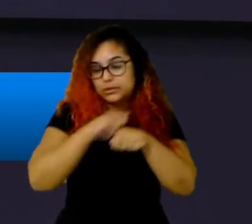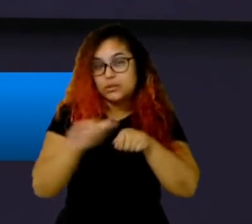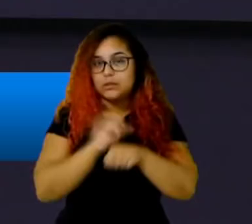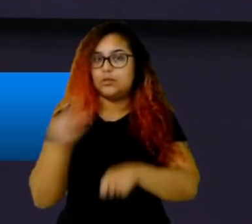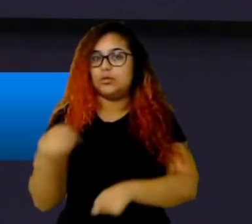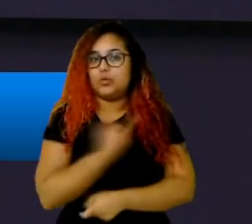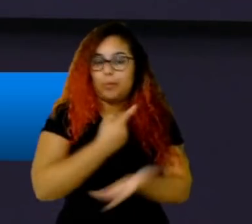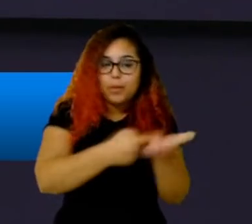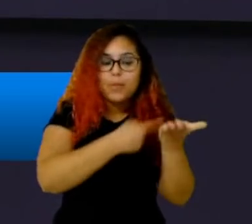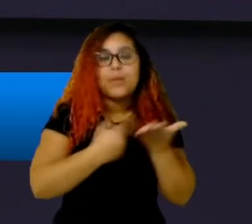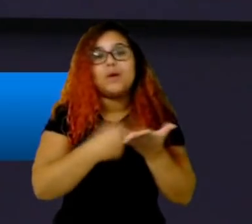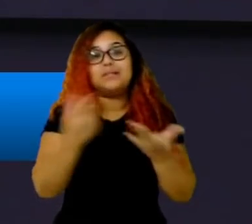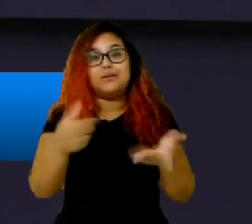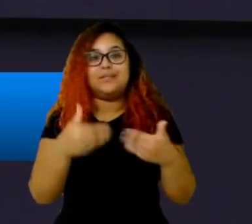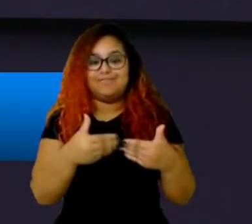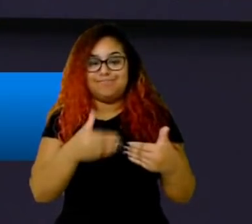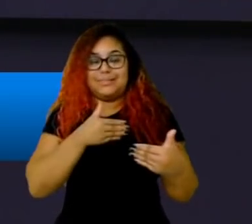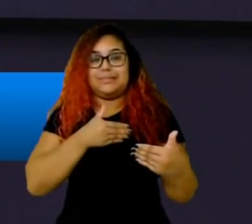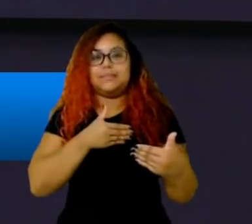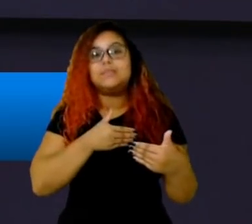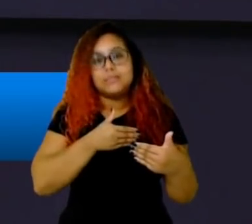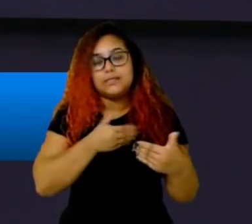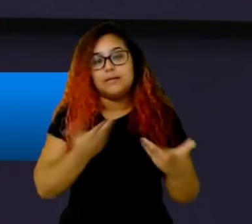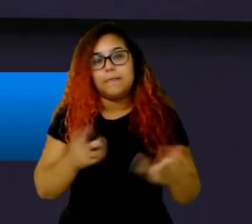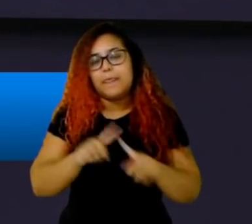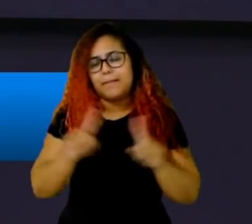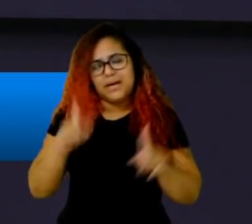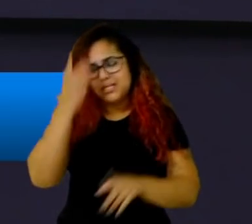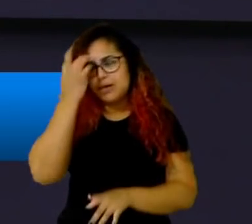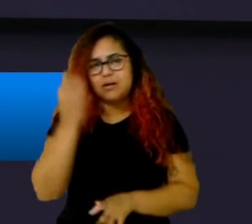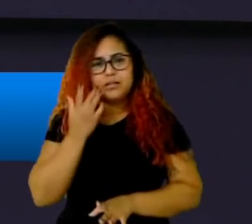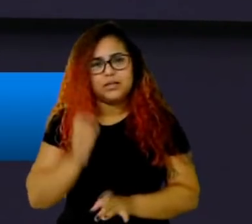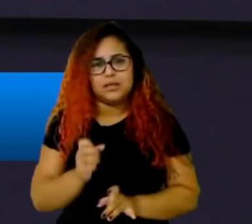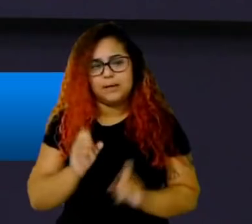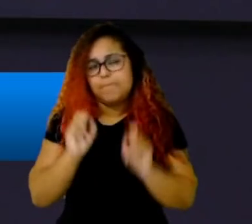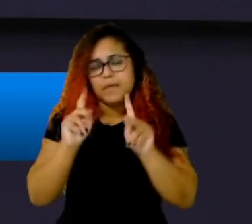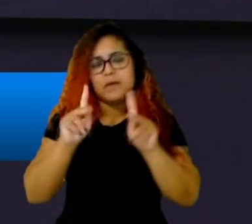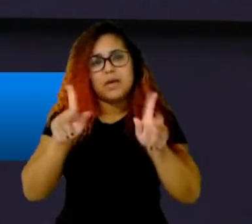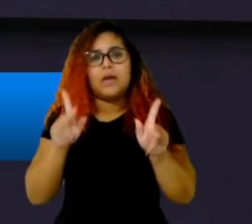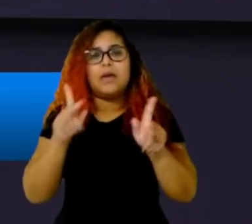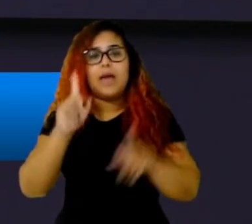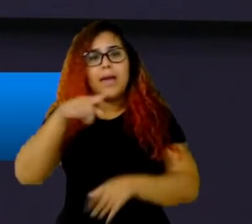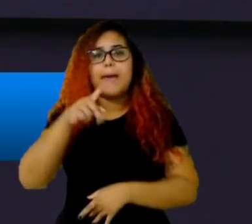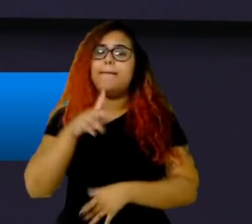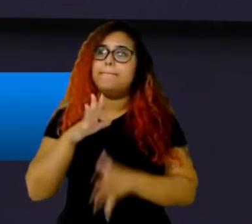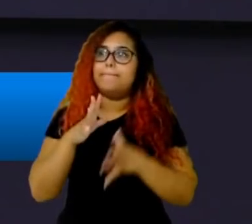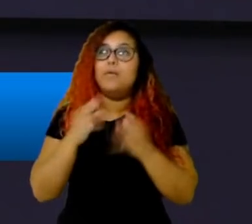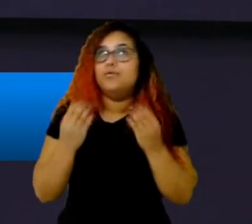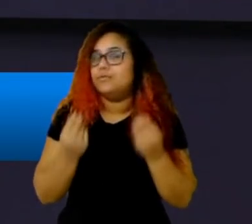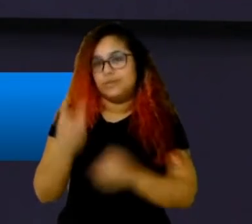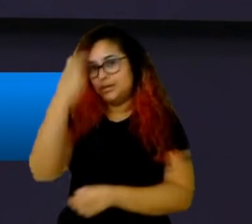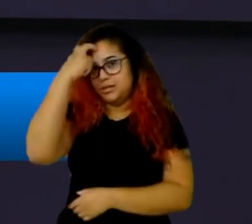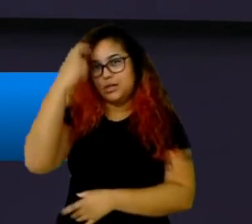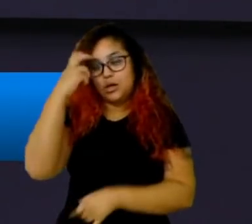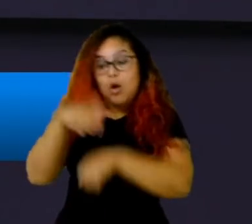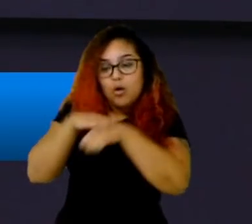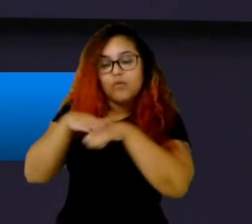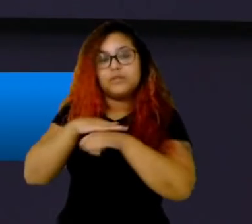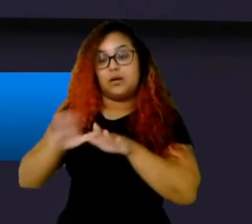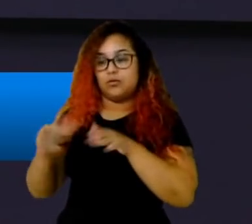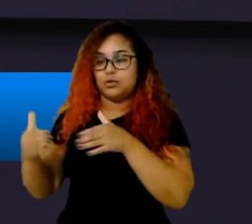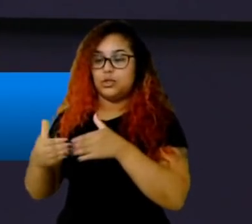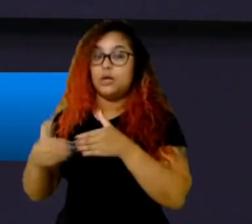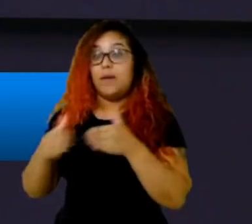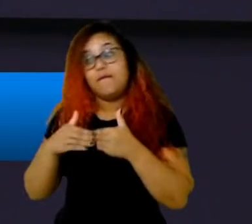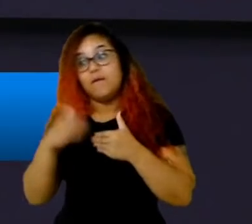jogos, né? Mas eu acho que ele tem sido muito inteligente em conversar com o time, avisar, ó galera, tô fora do game por enquanto, vamos ver o que a gente consegue